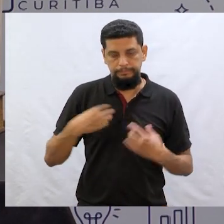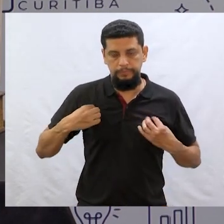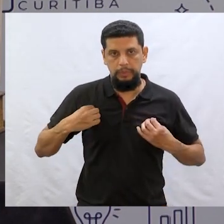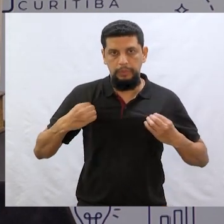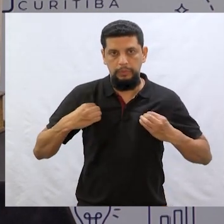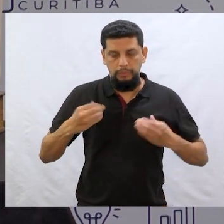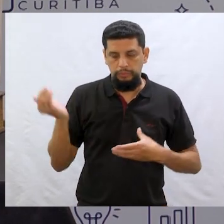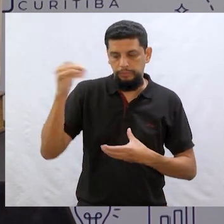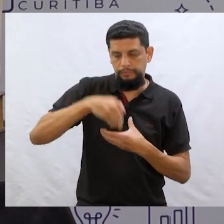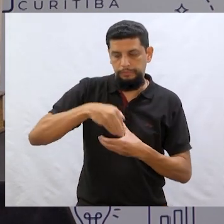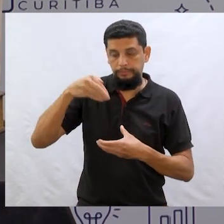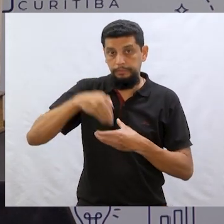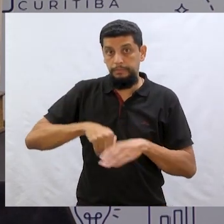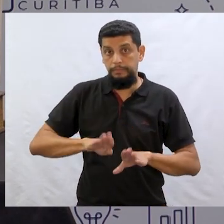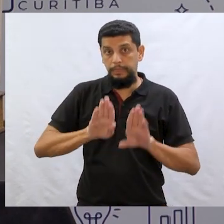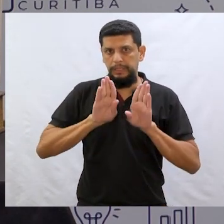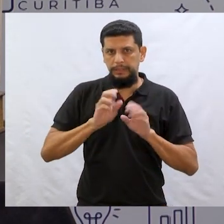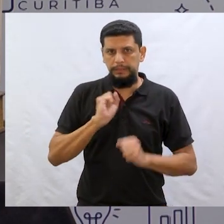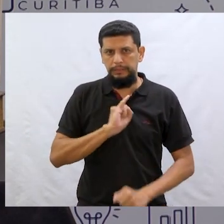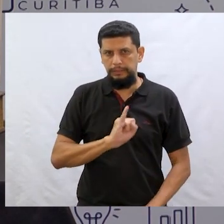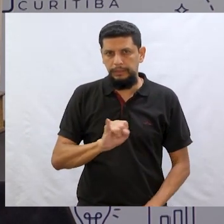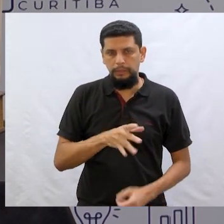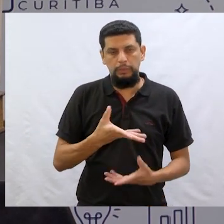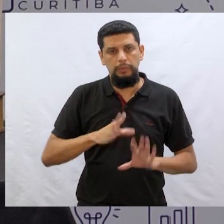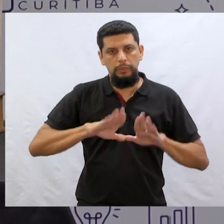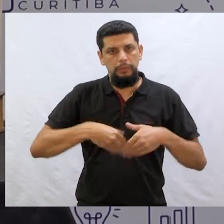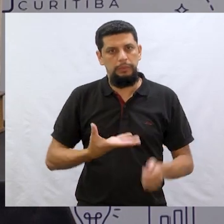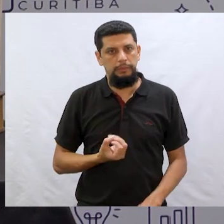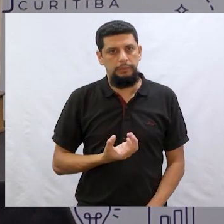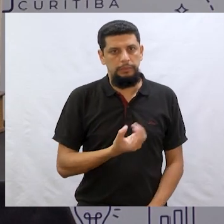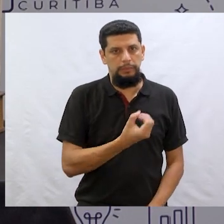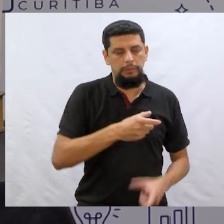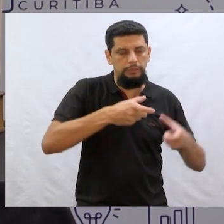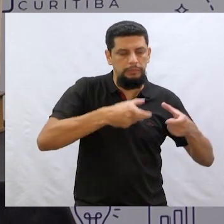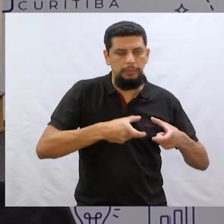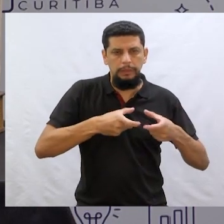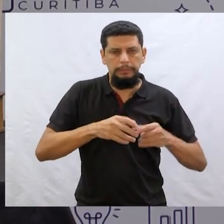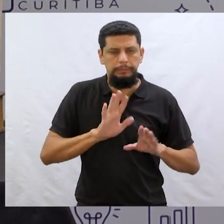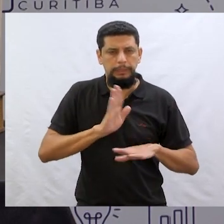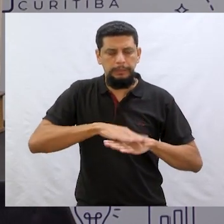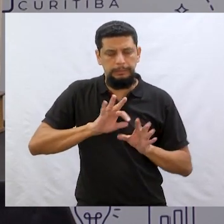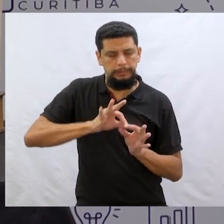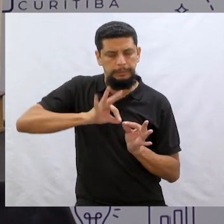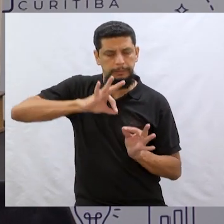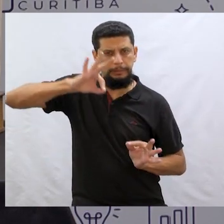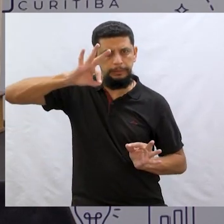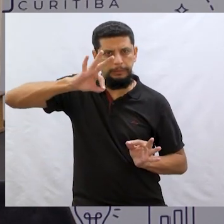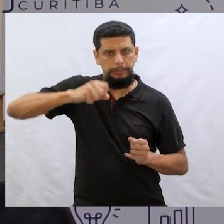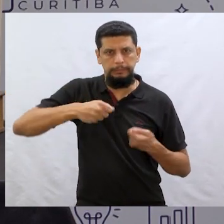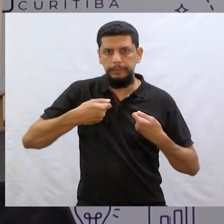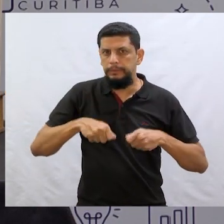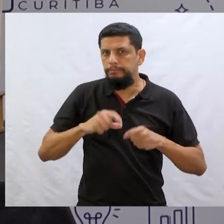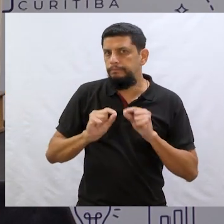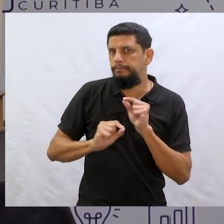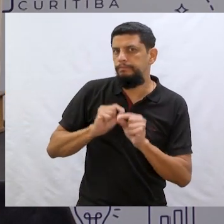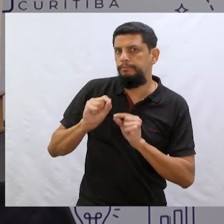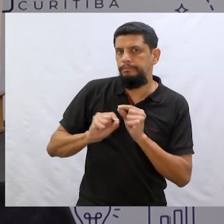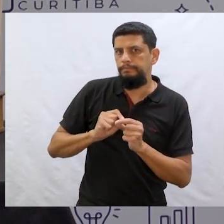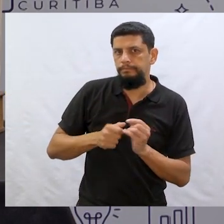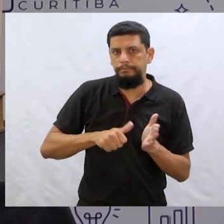as roupas, né? Mas será que, quando a gente vai viajar para um lugar um pouco mais distante, a gente precisa de um certo